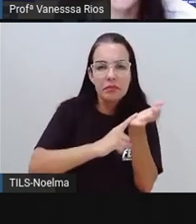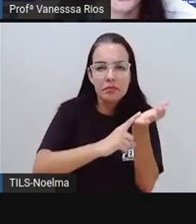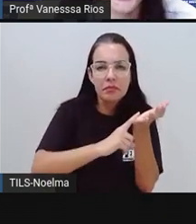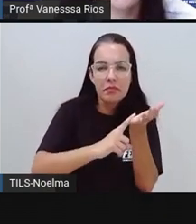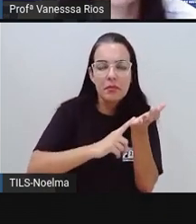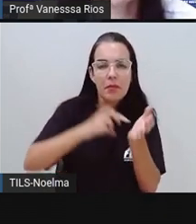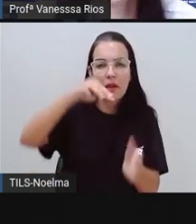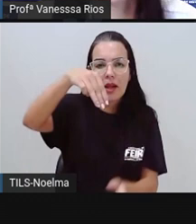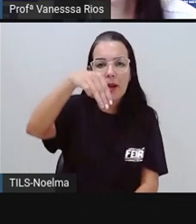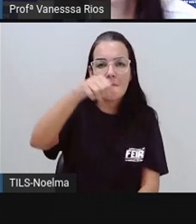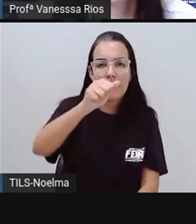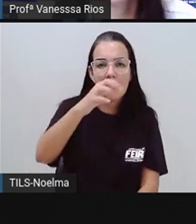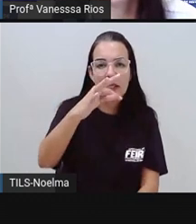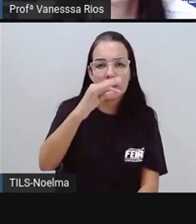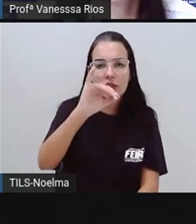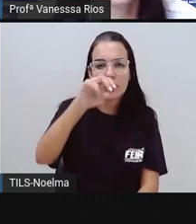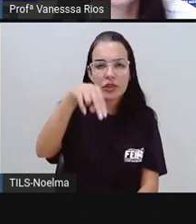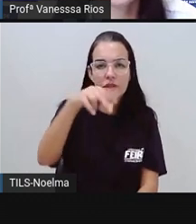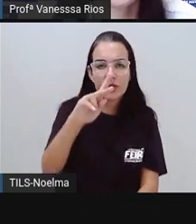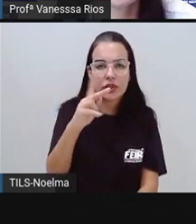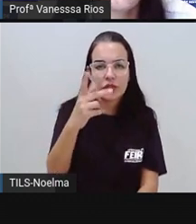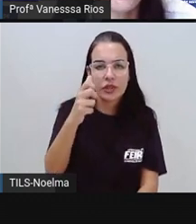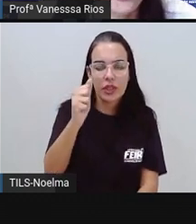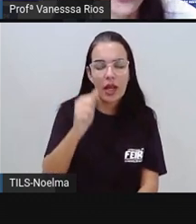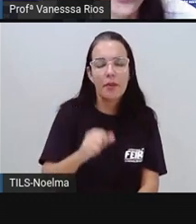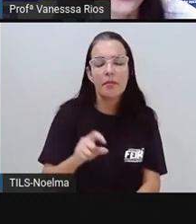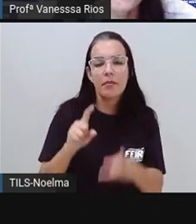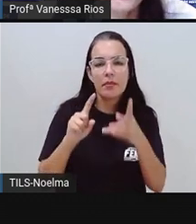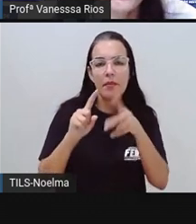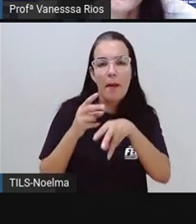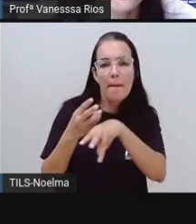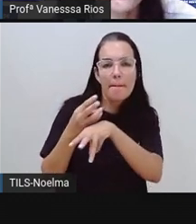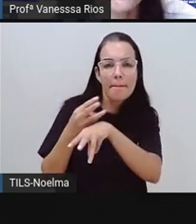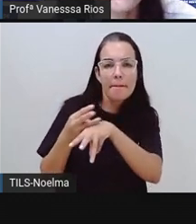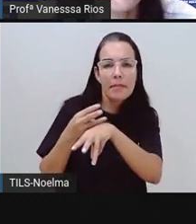Matinha. Na cor marrom,